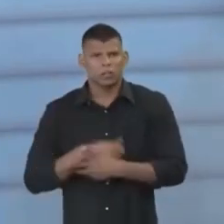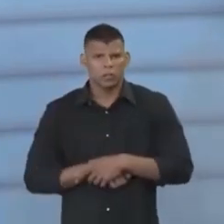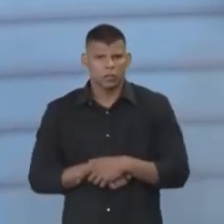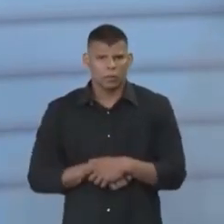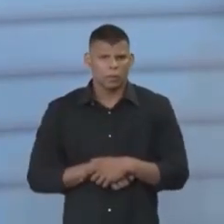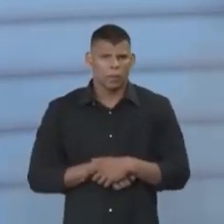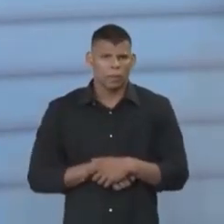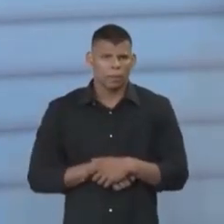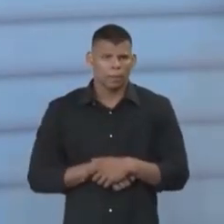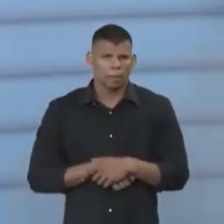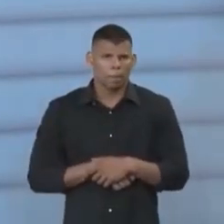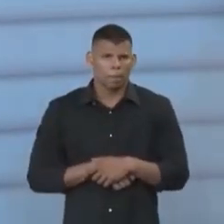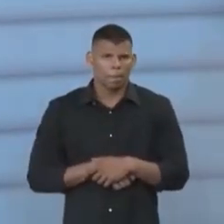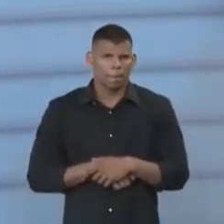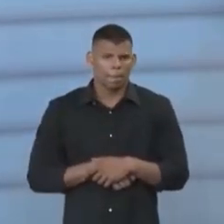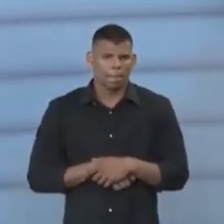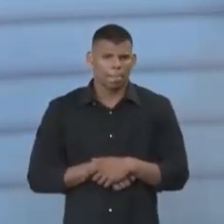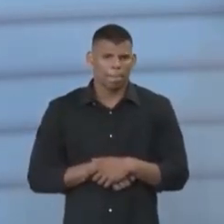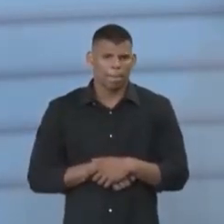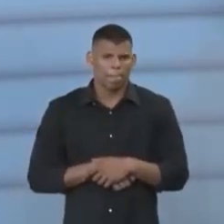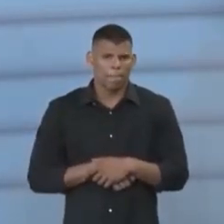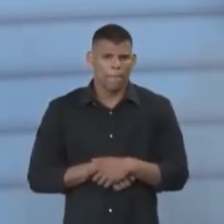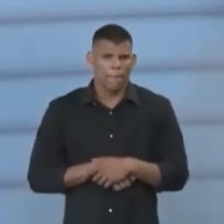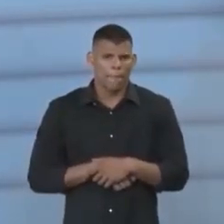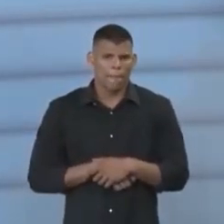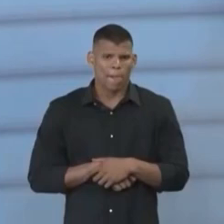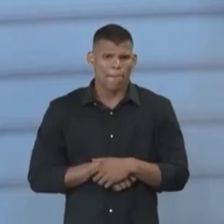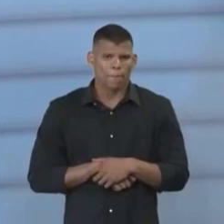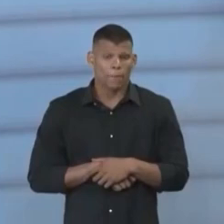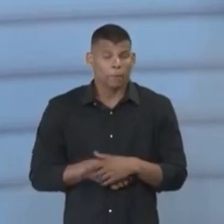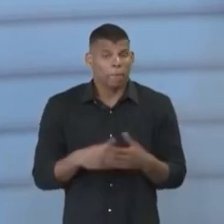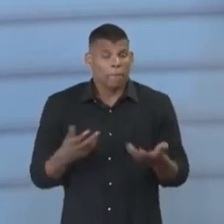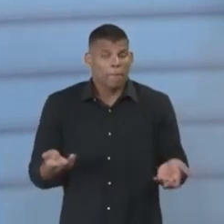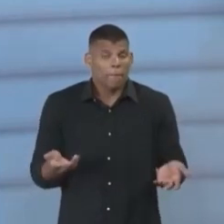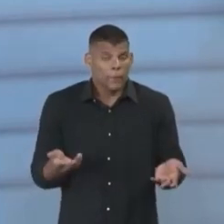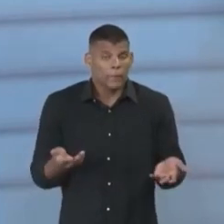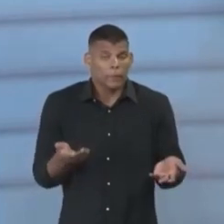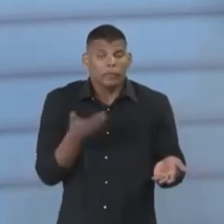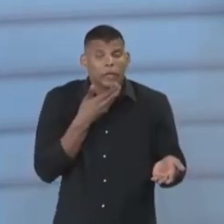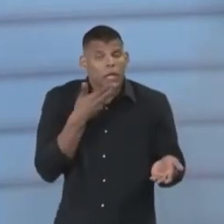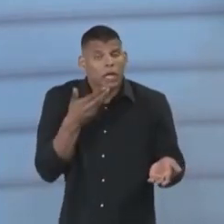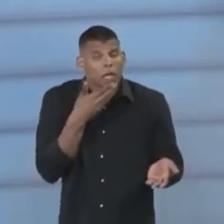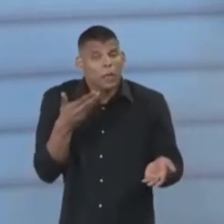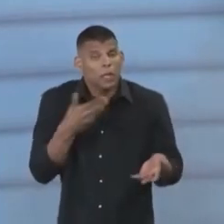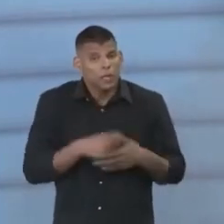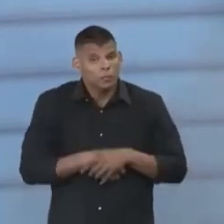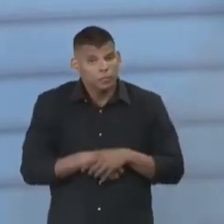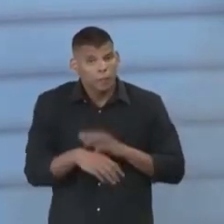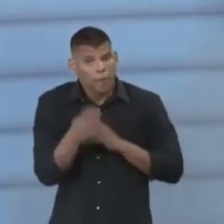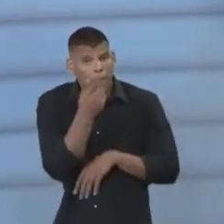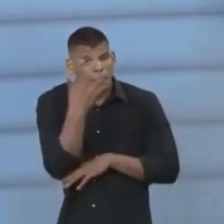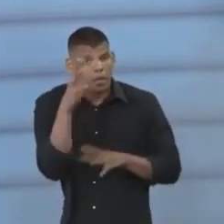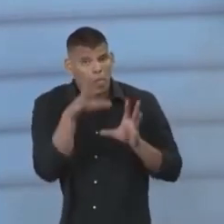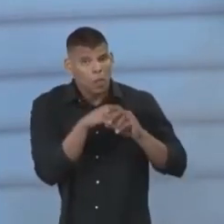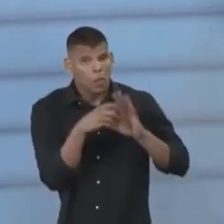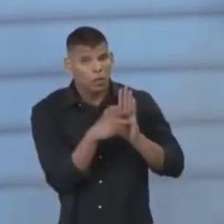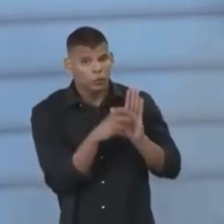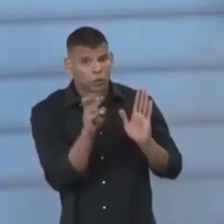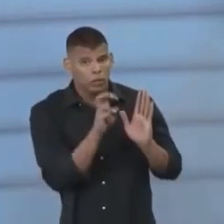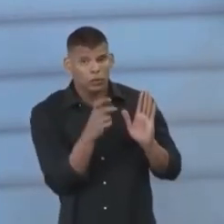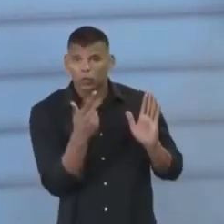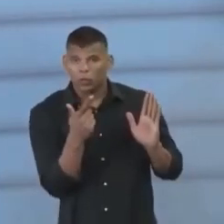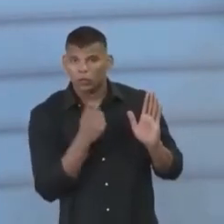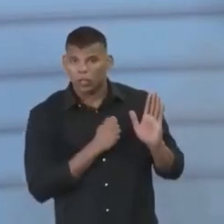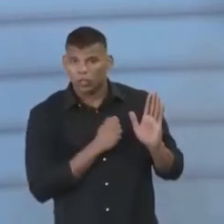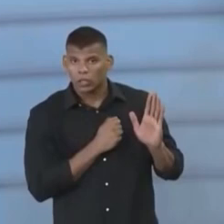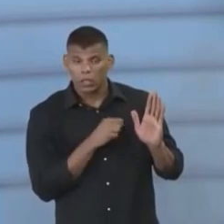artigo 5º. Mas se existe direito fundamental fora do rol do artigo 5º, por que o meio ambiente não está lá e a